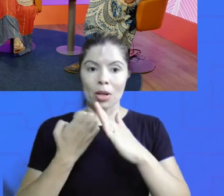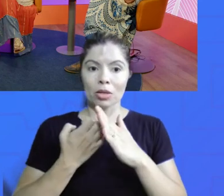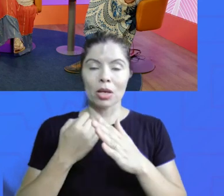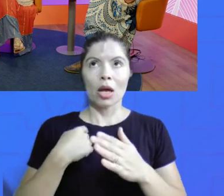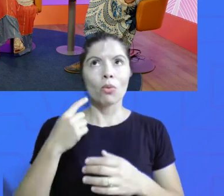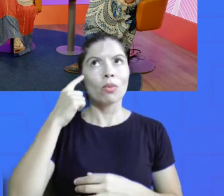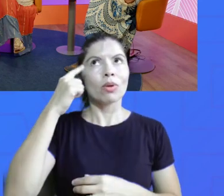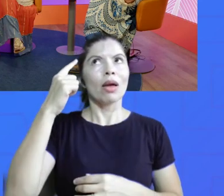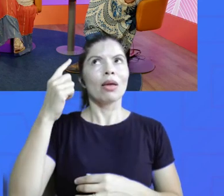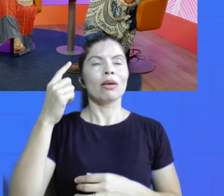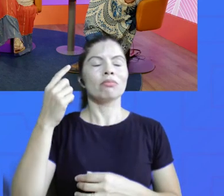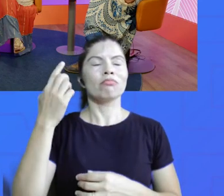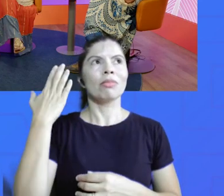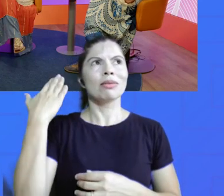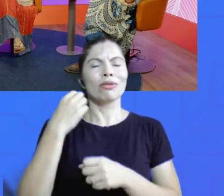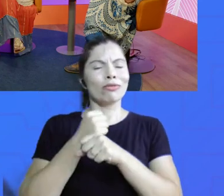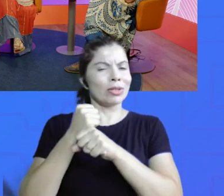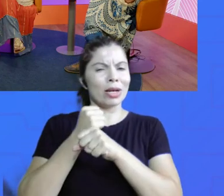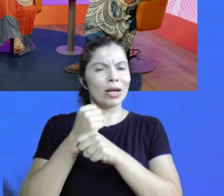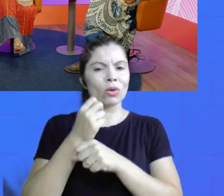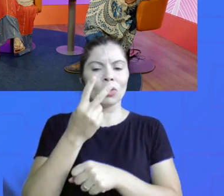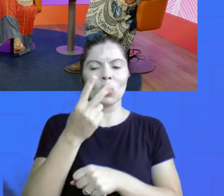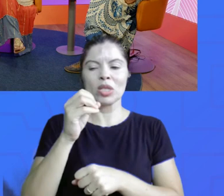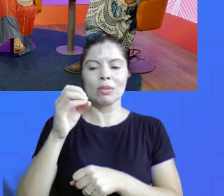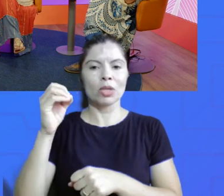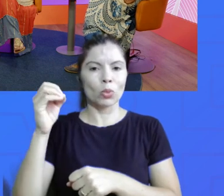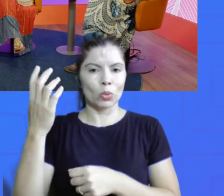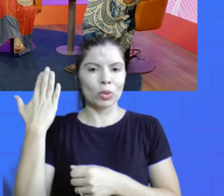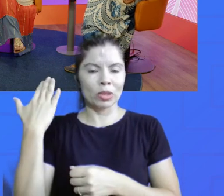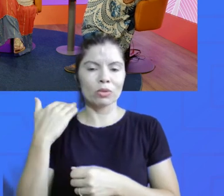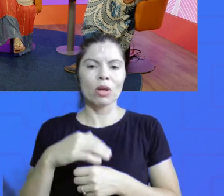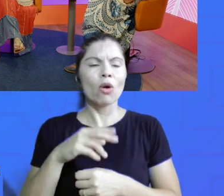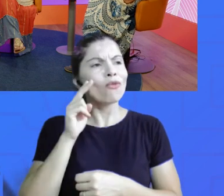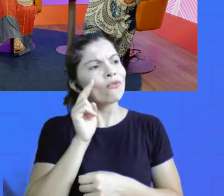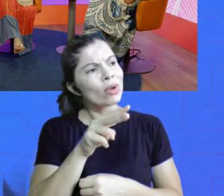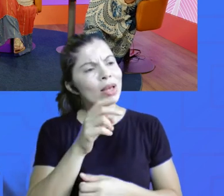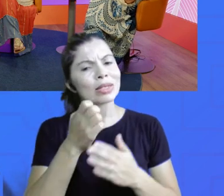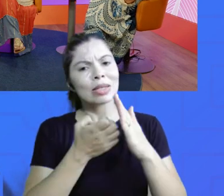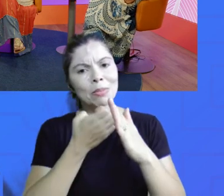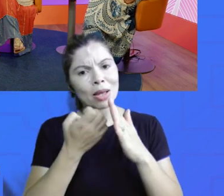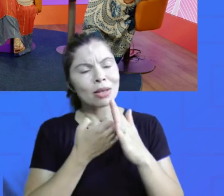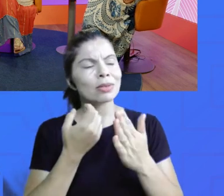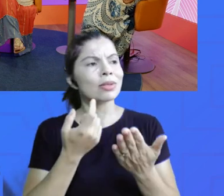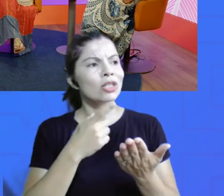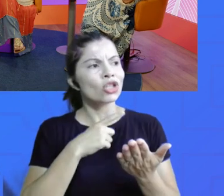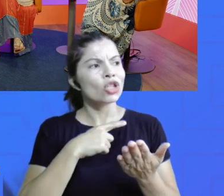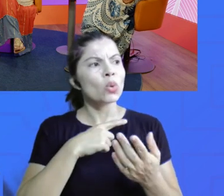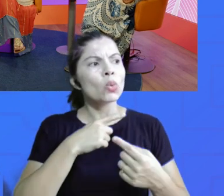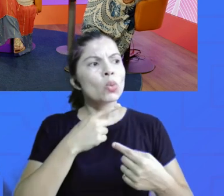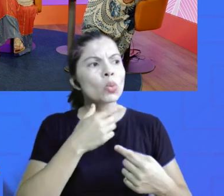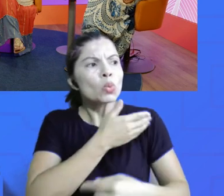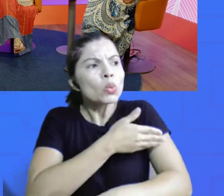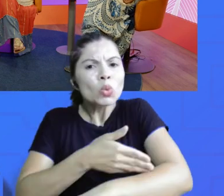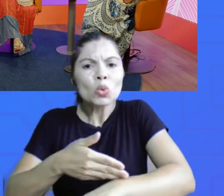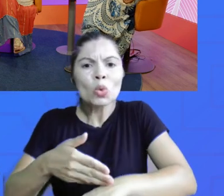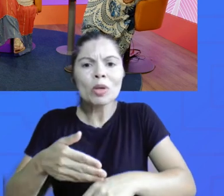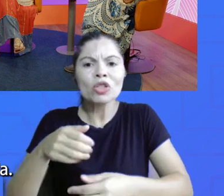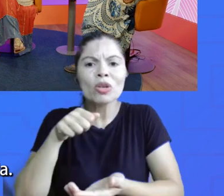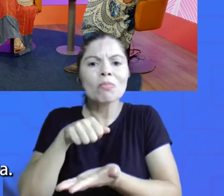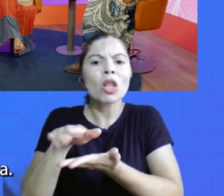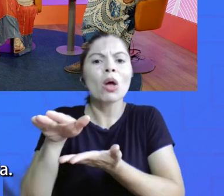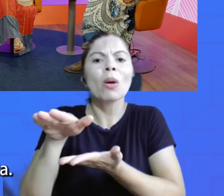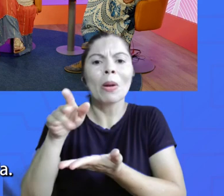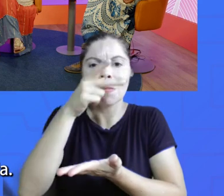lá nos anos 2000, quando eu era estagiária, e vi que as grandes empresas tinham política de tirar os funcionários mais velhos